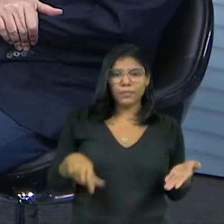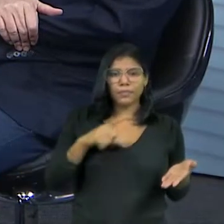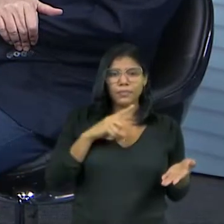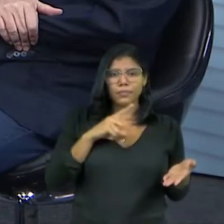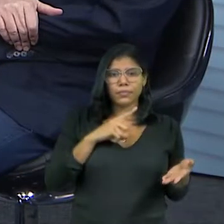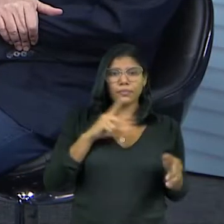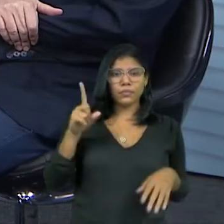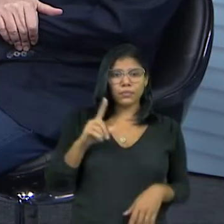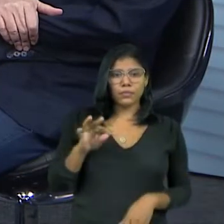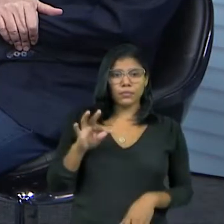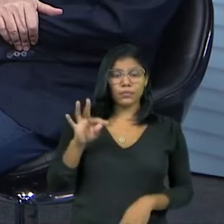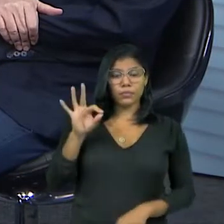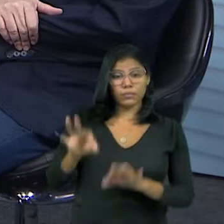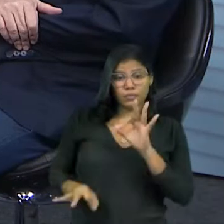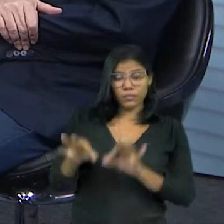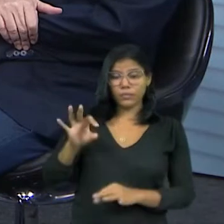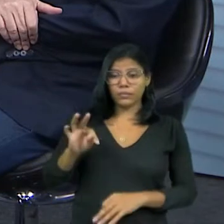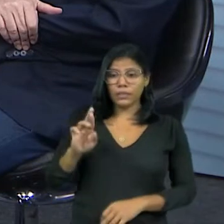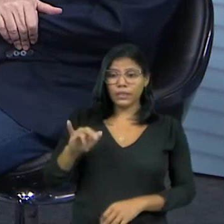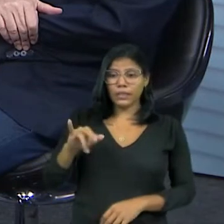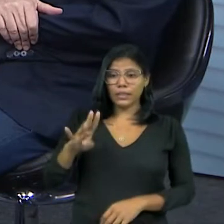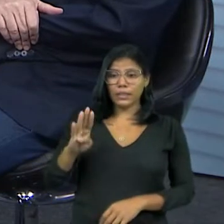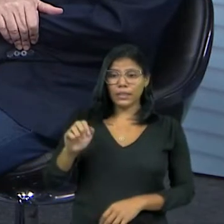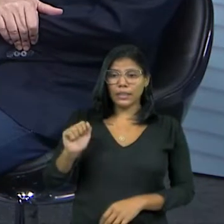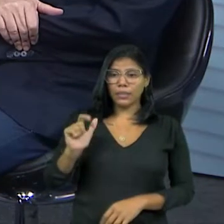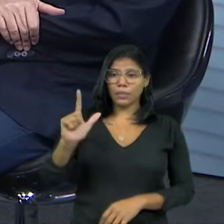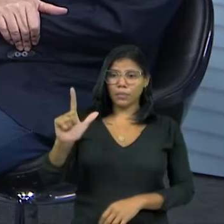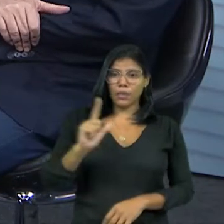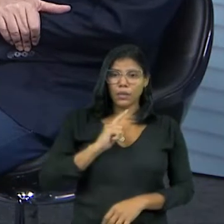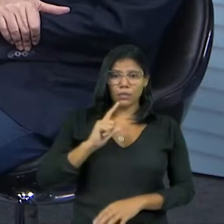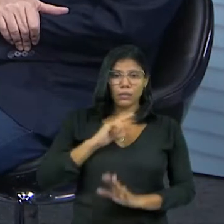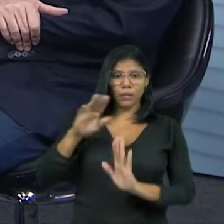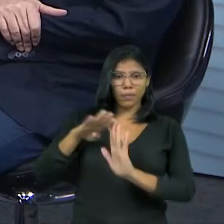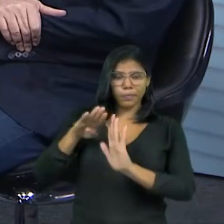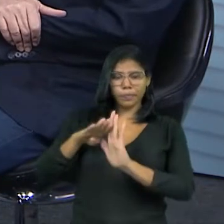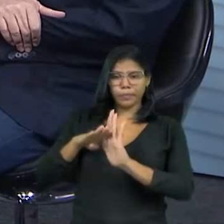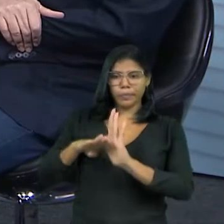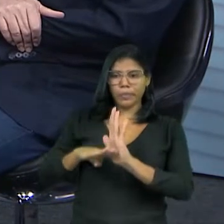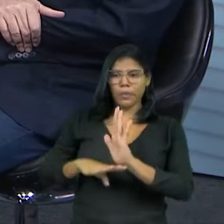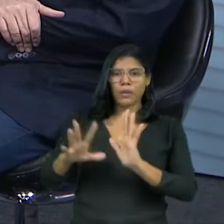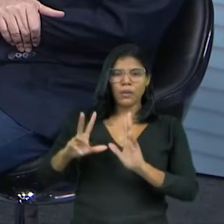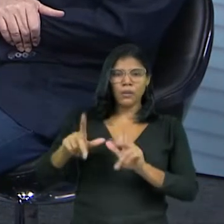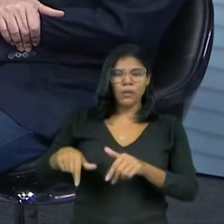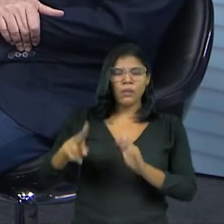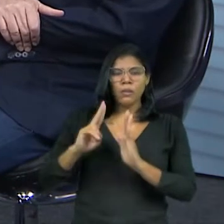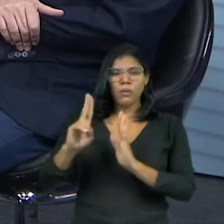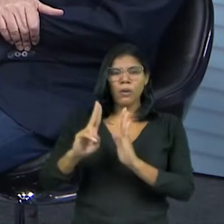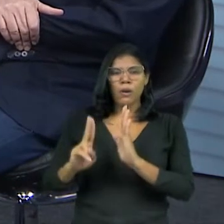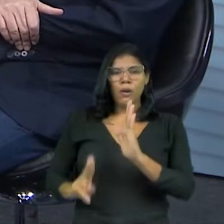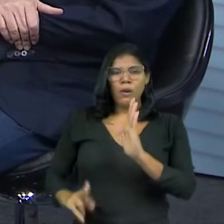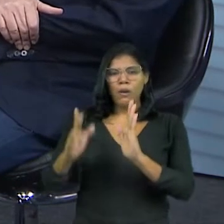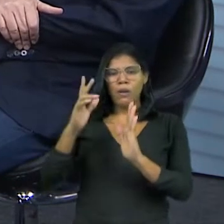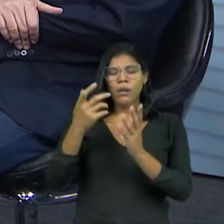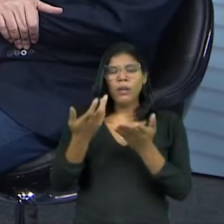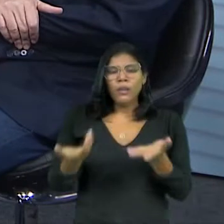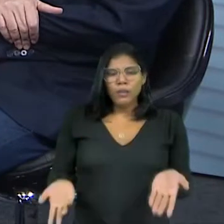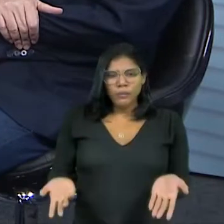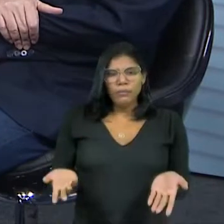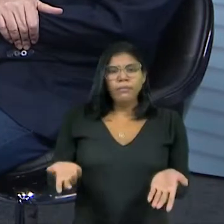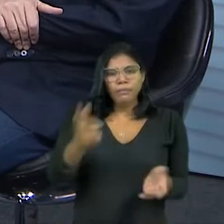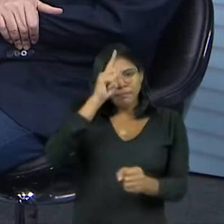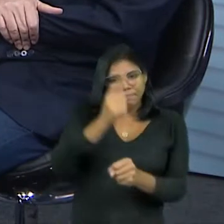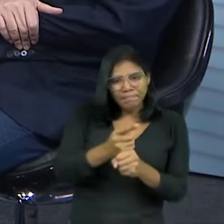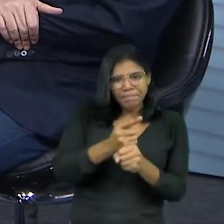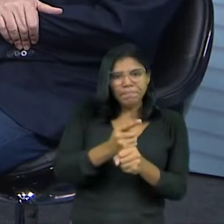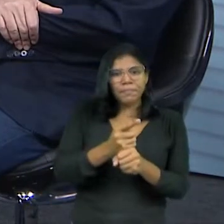no tribunal a relação dos gestores... Os tribunais já mandaram? Os tribunais já mandaram a relação, né? De quais gestores